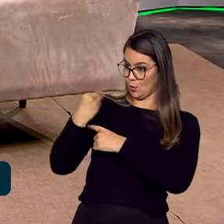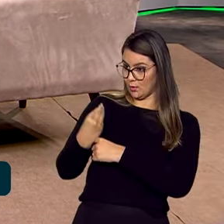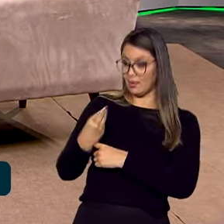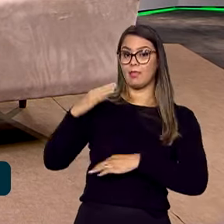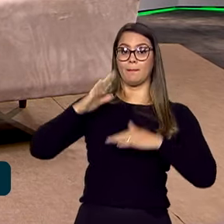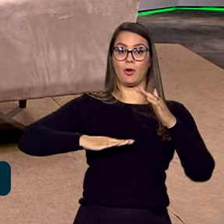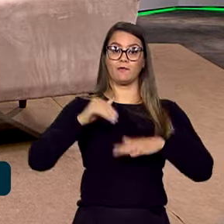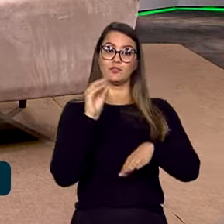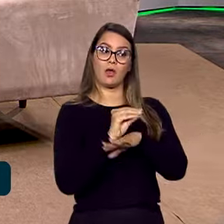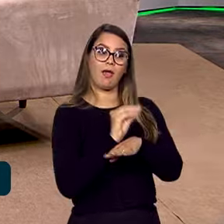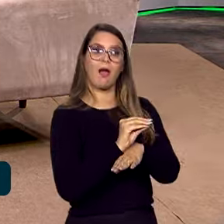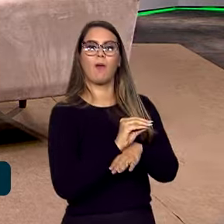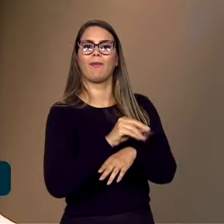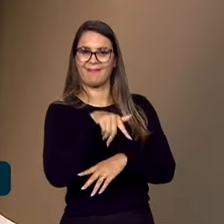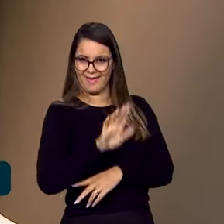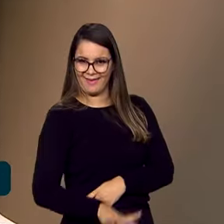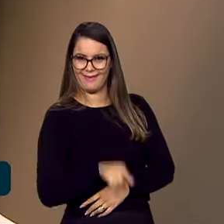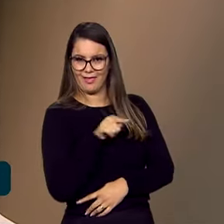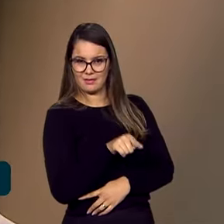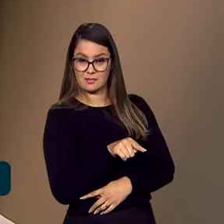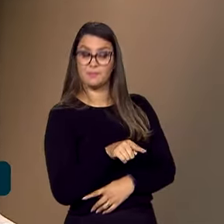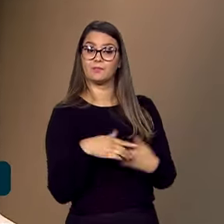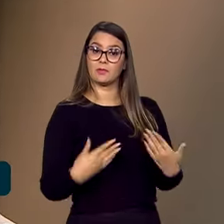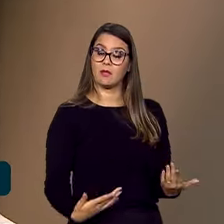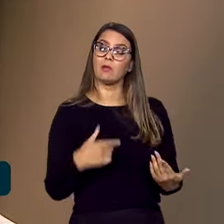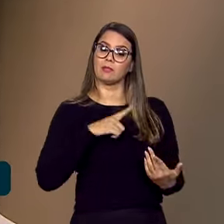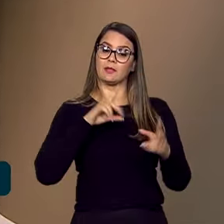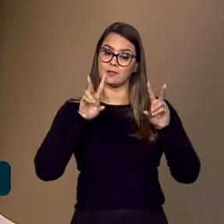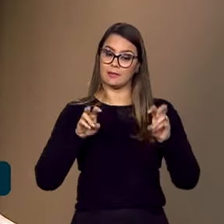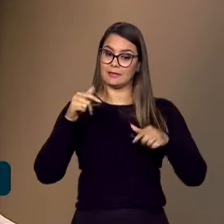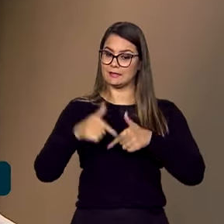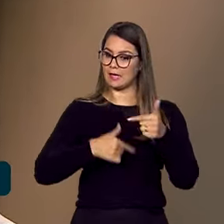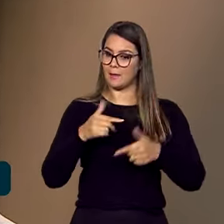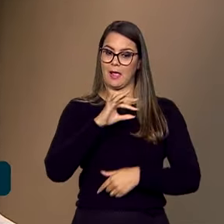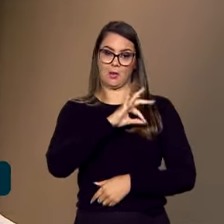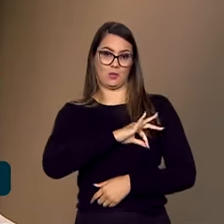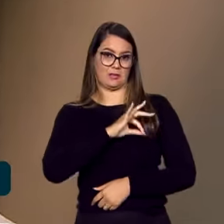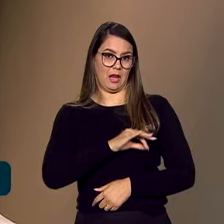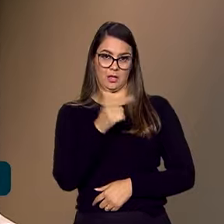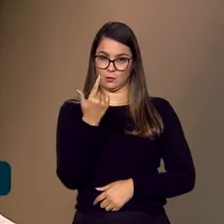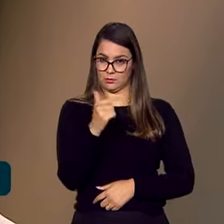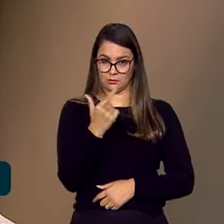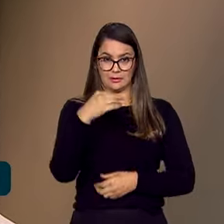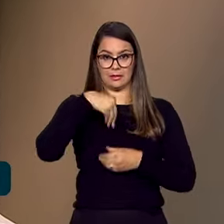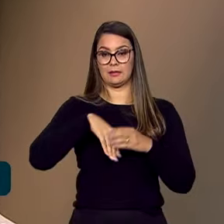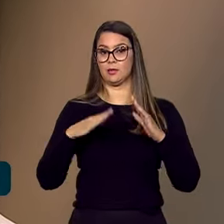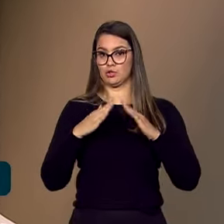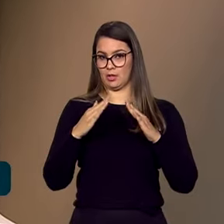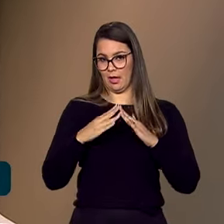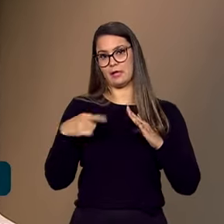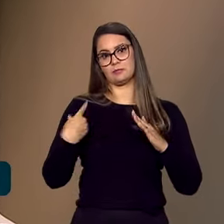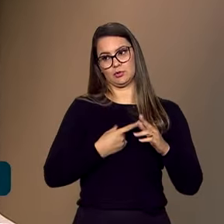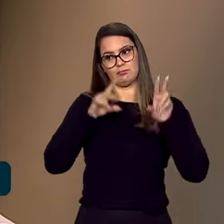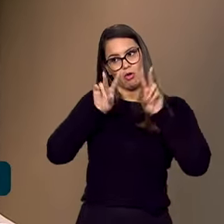cuida. Quem cuida de quem cuida. Então, você tem essa questão do trabalho não remunerado de cuidados, que é feito dentro de casa, que a gente